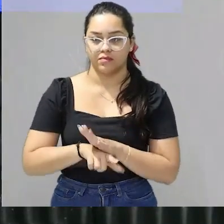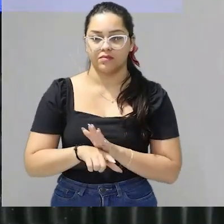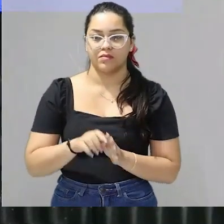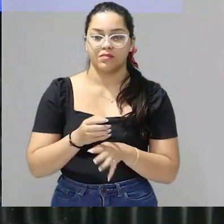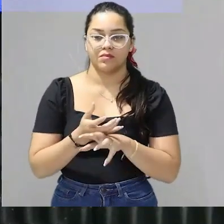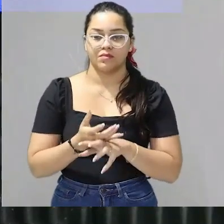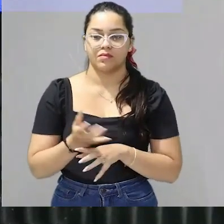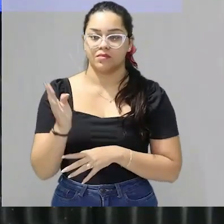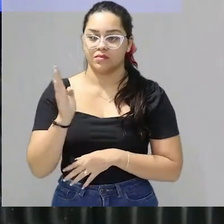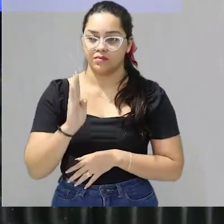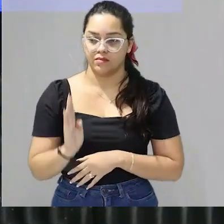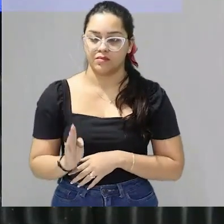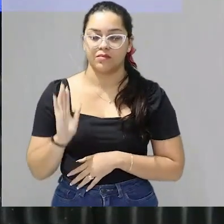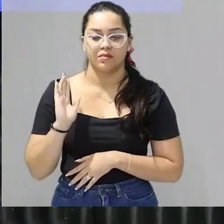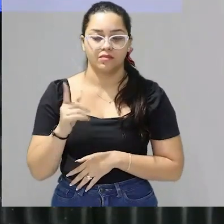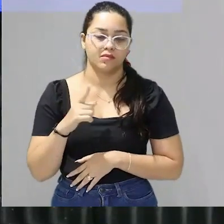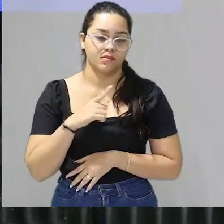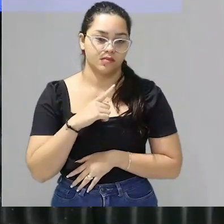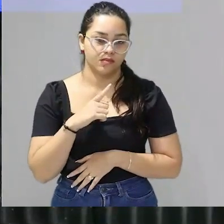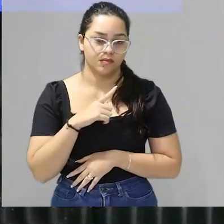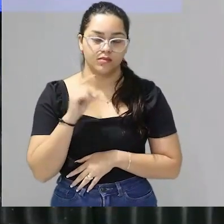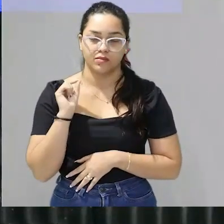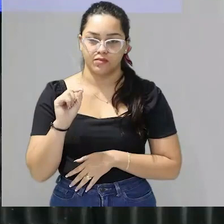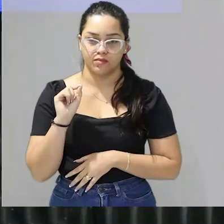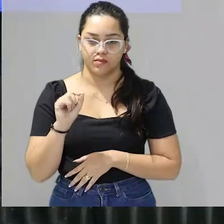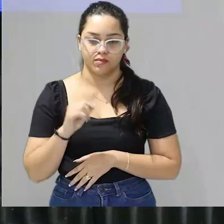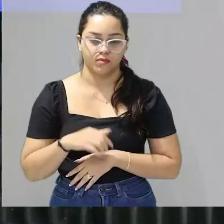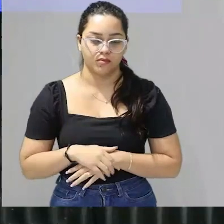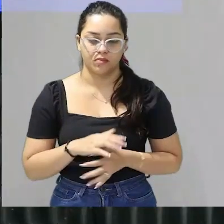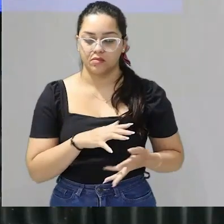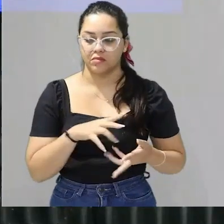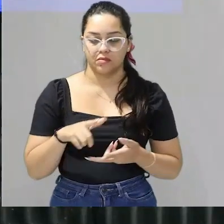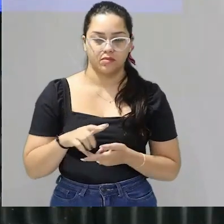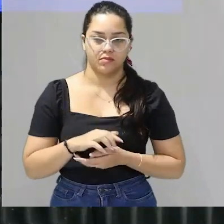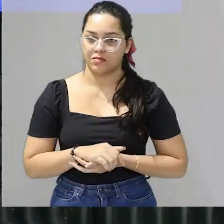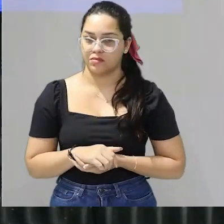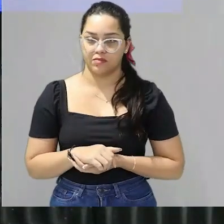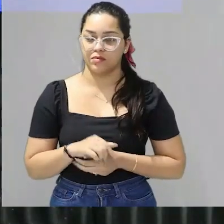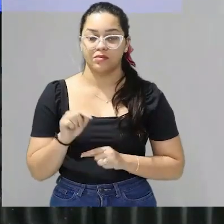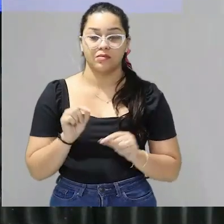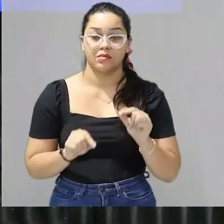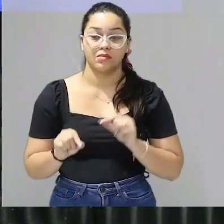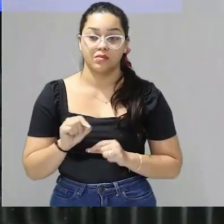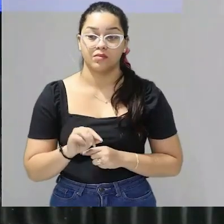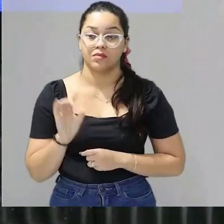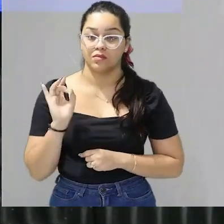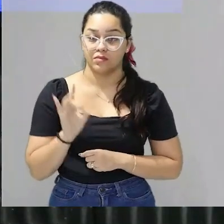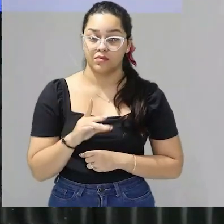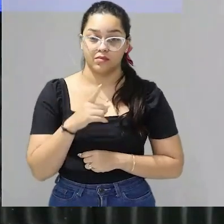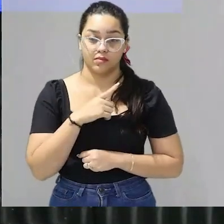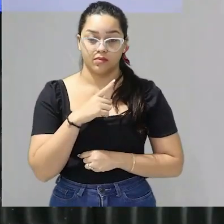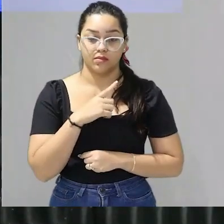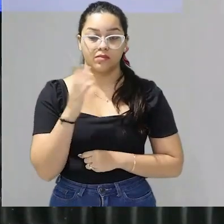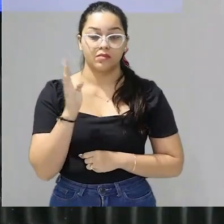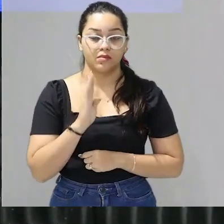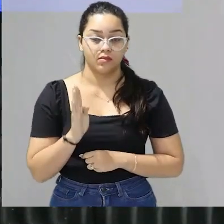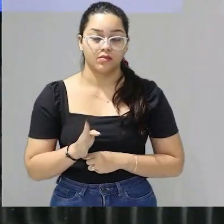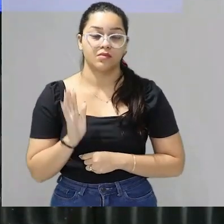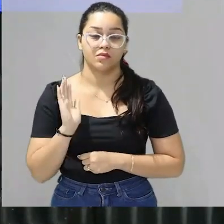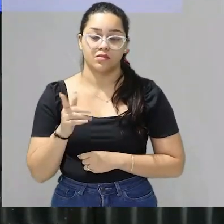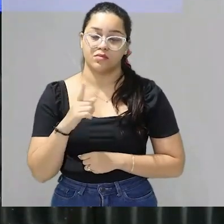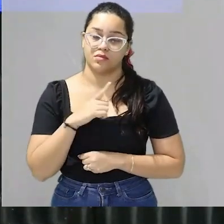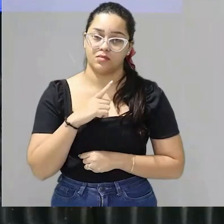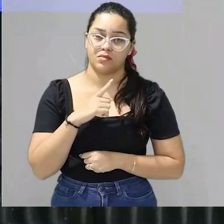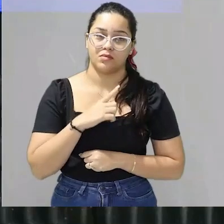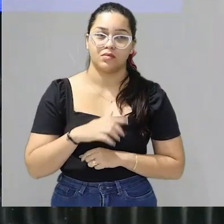seca no Brasil já delimitou que não é de forma global é onde apenas no Brasil então ele já delimitou